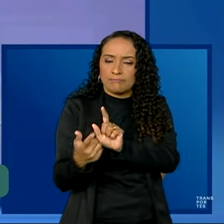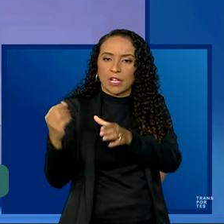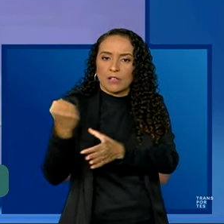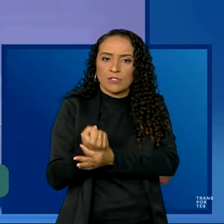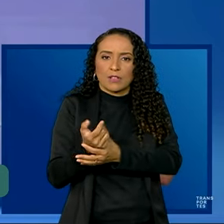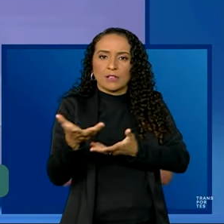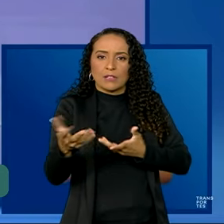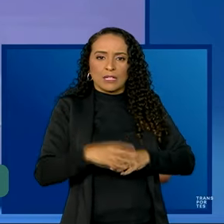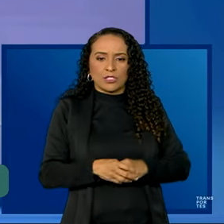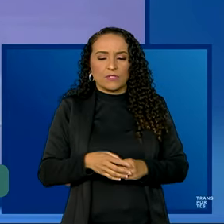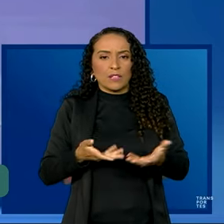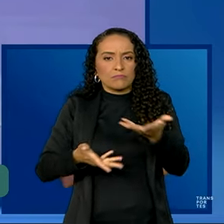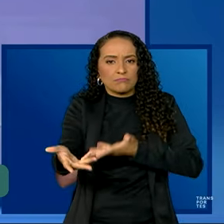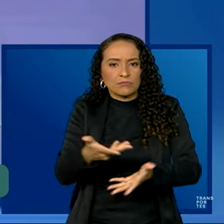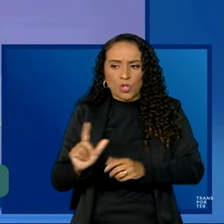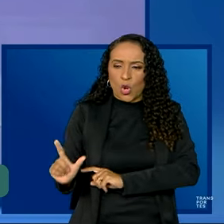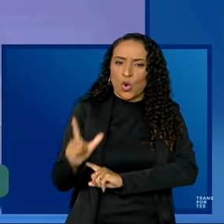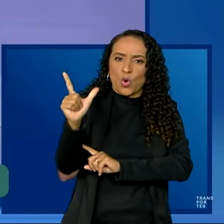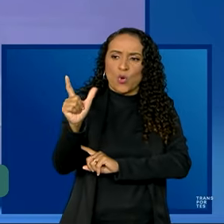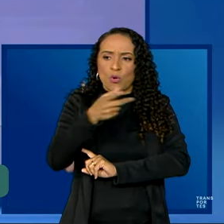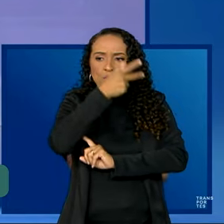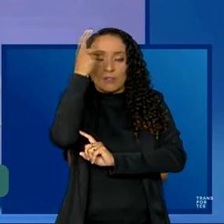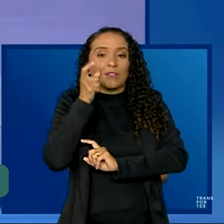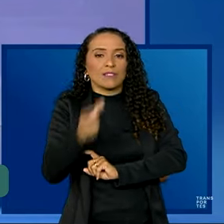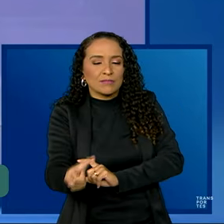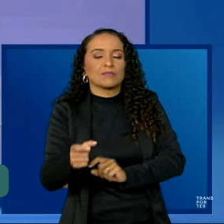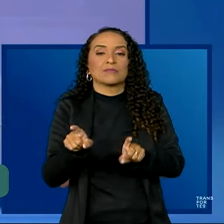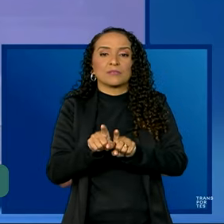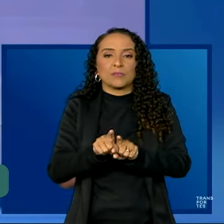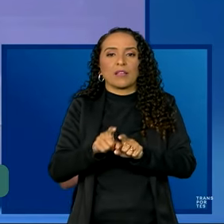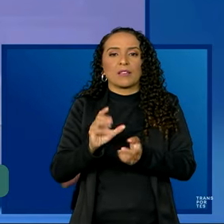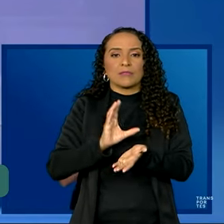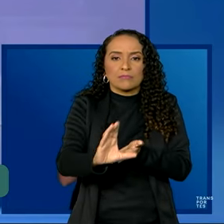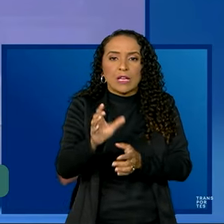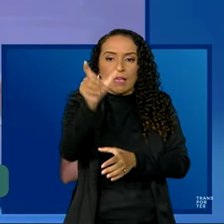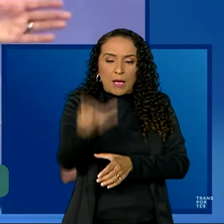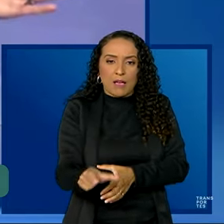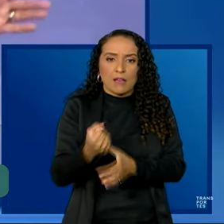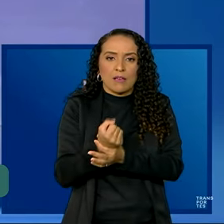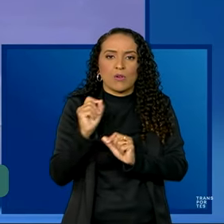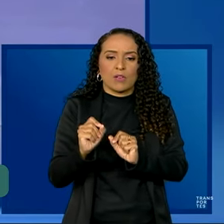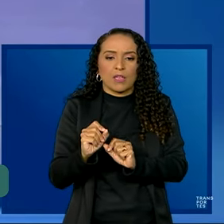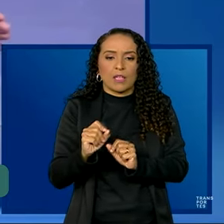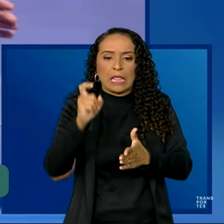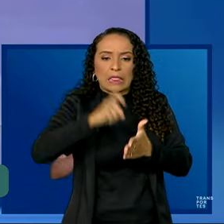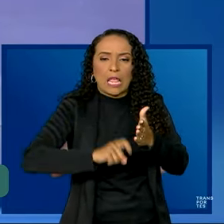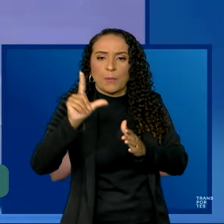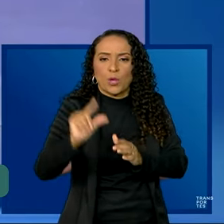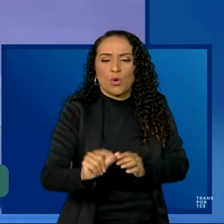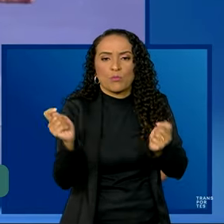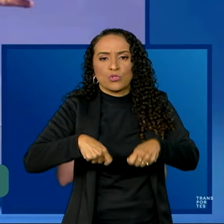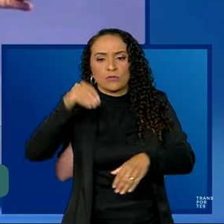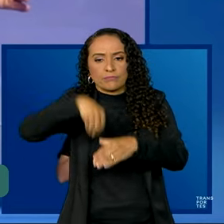atratividade, lucro para quem colabora com o investimento, e garantindo também ao cidadão as menores tarifas possíveis